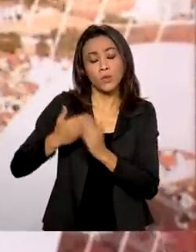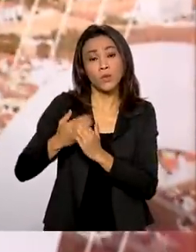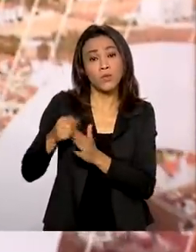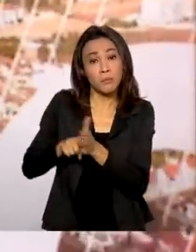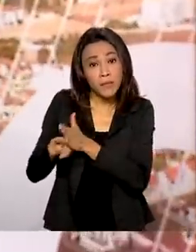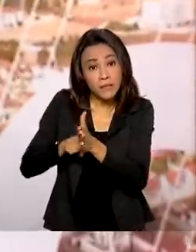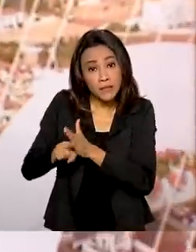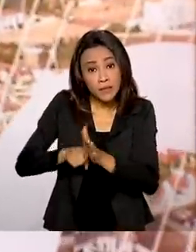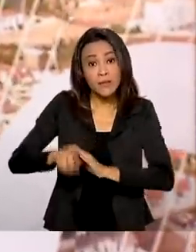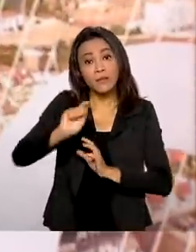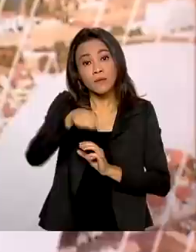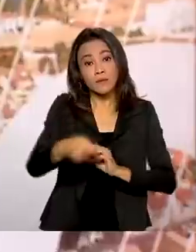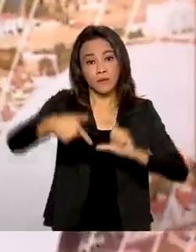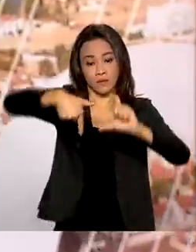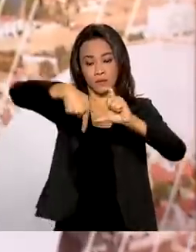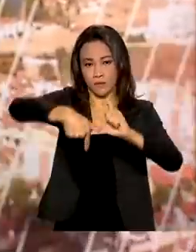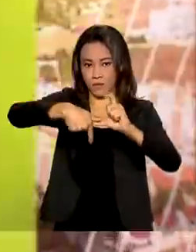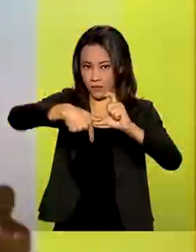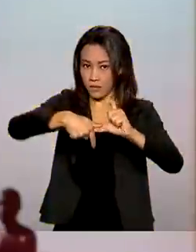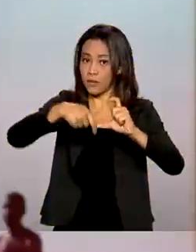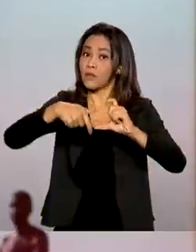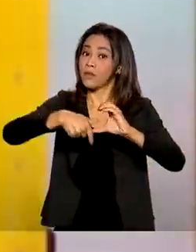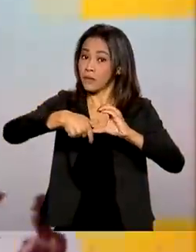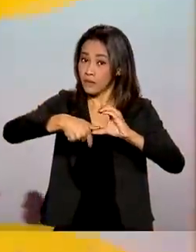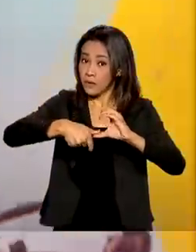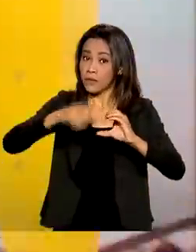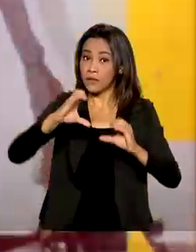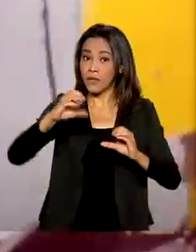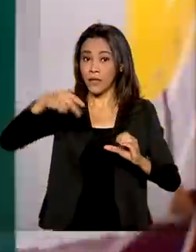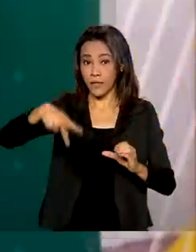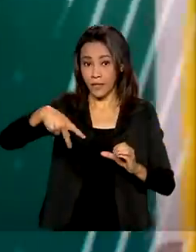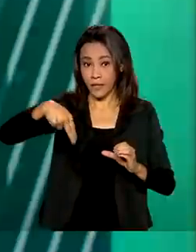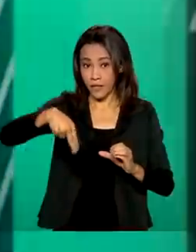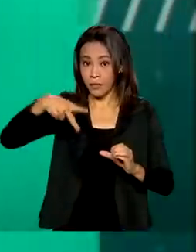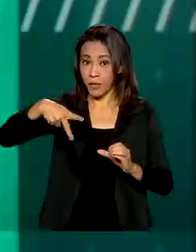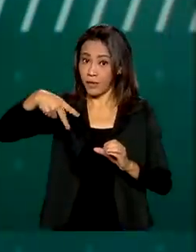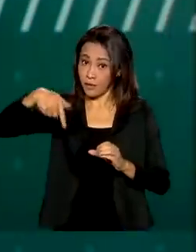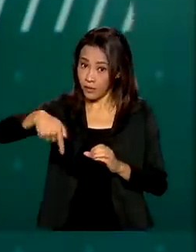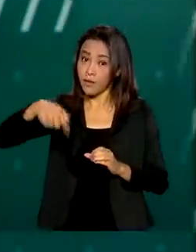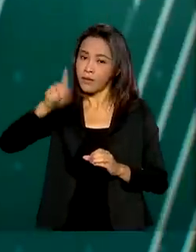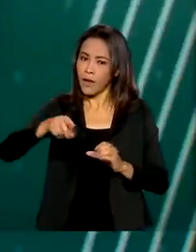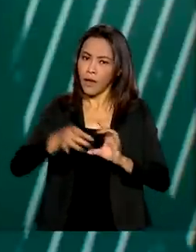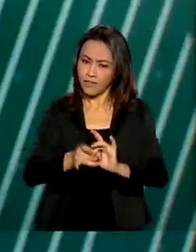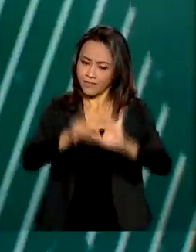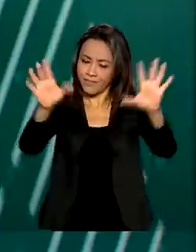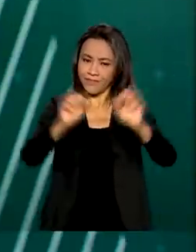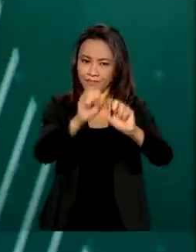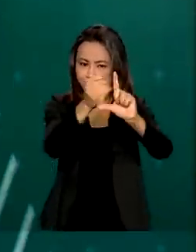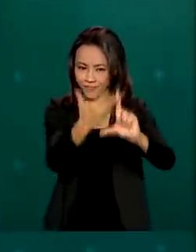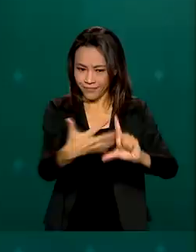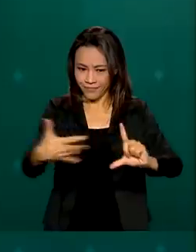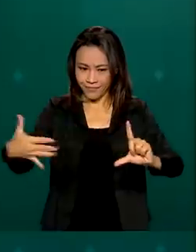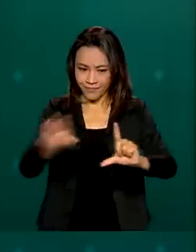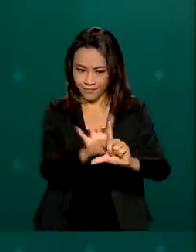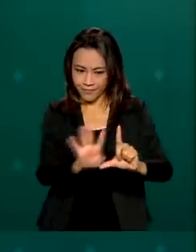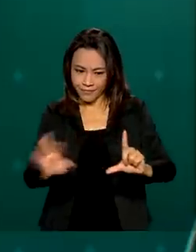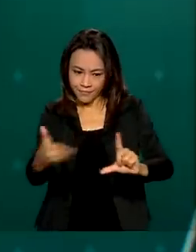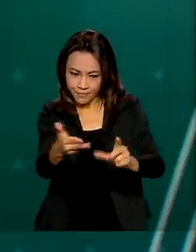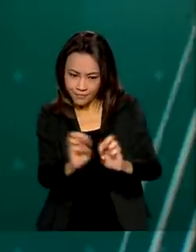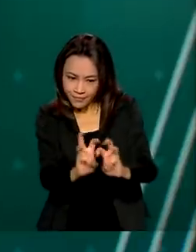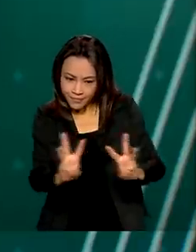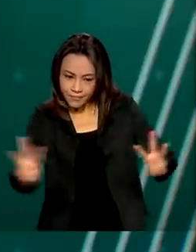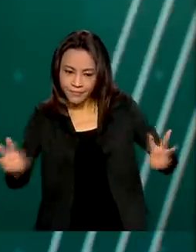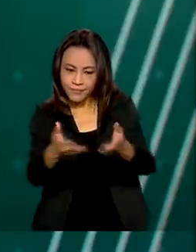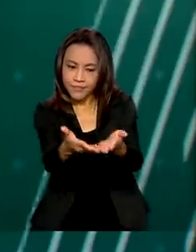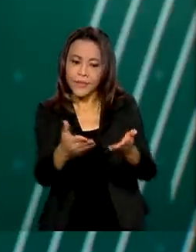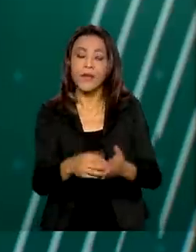Conselho Nacional de Desenvolvimento Científico e Tecnológico. Ele está disponível no site que aparece aí na tela para você. Serão mais de